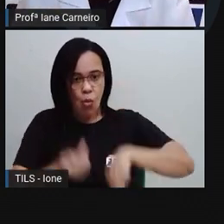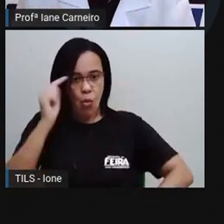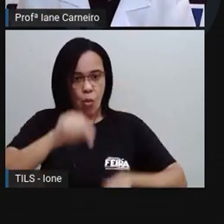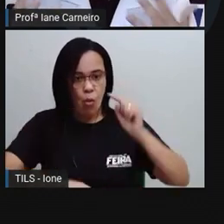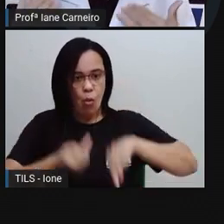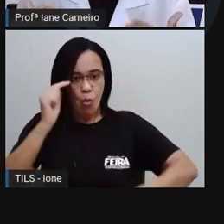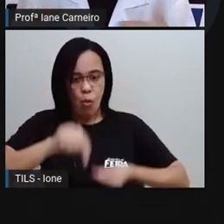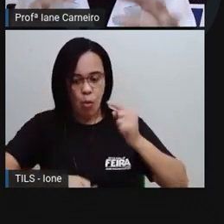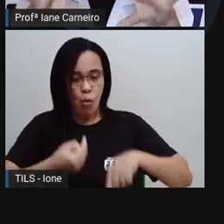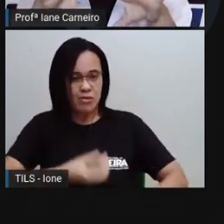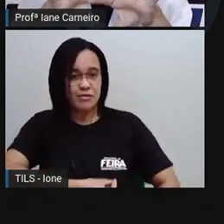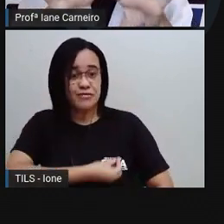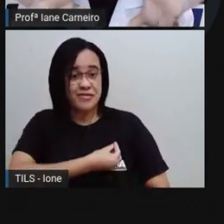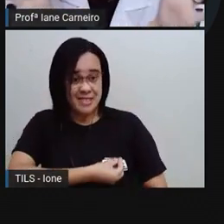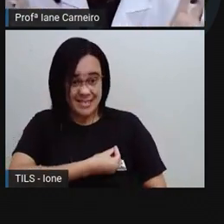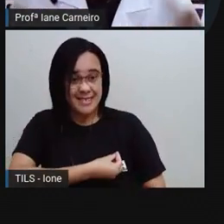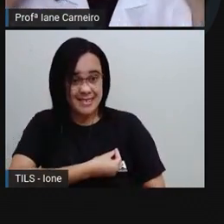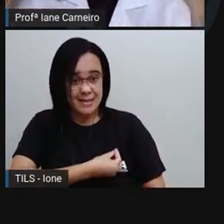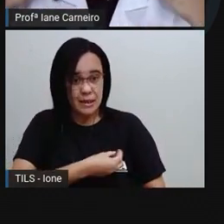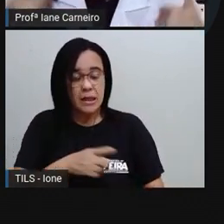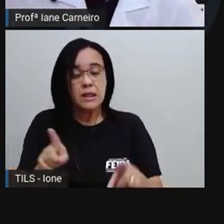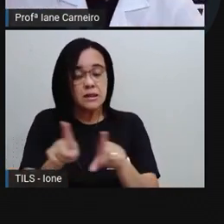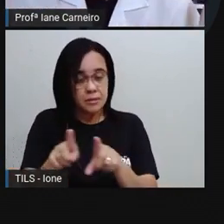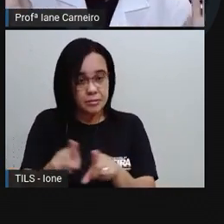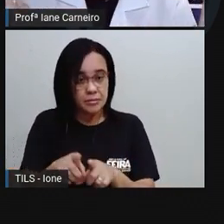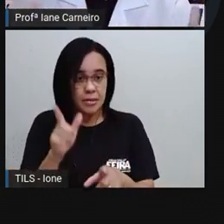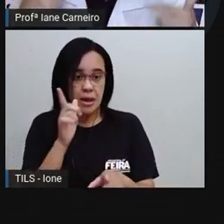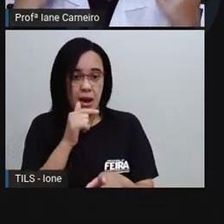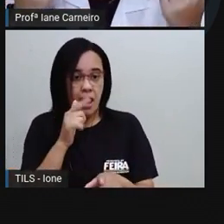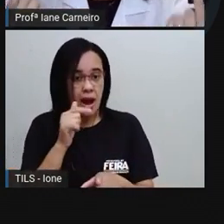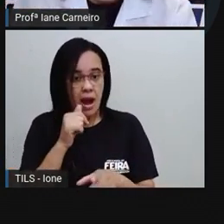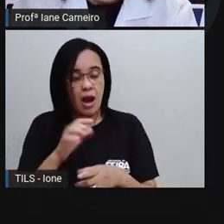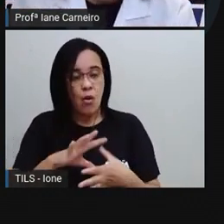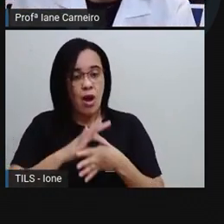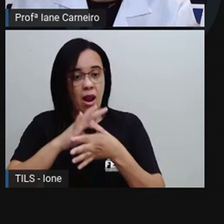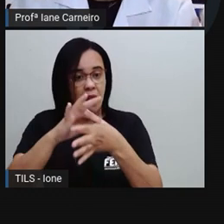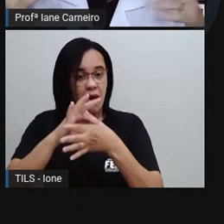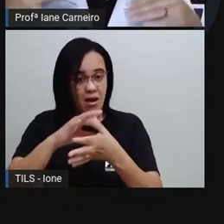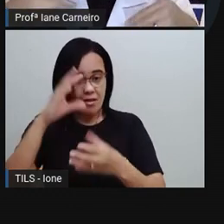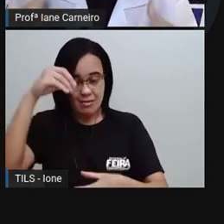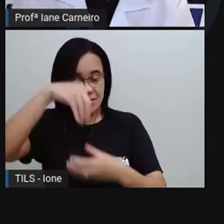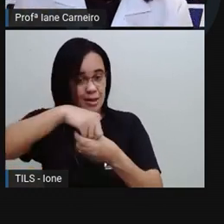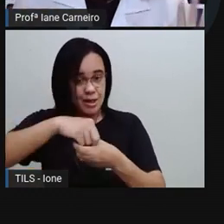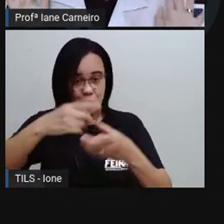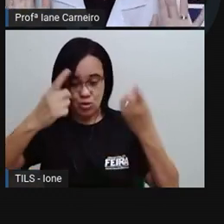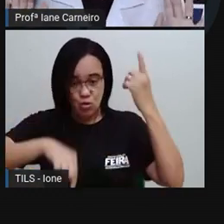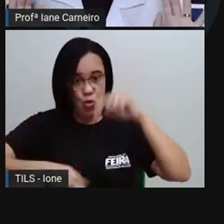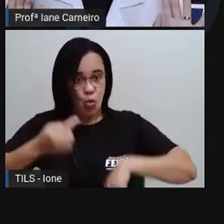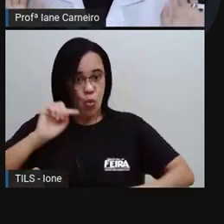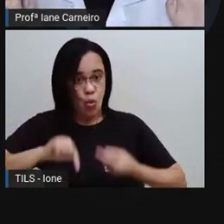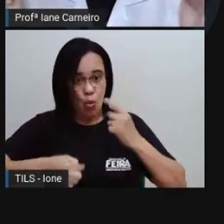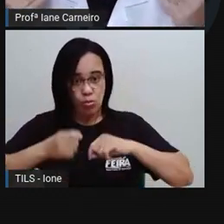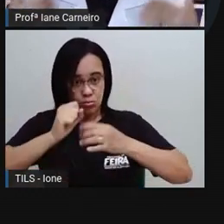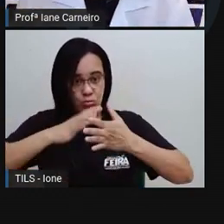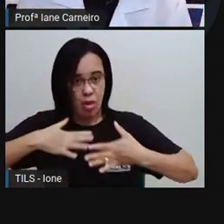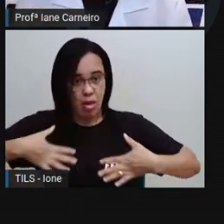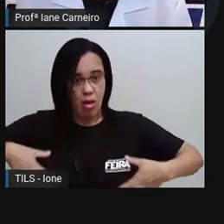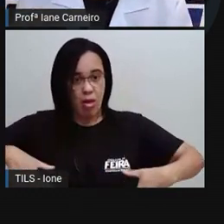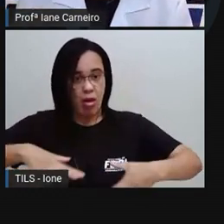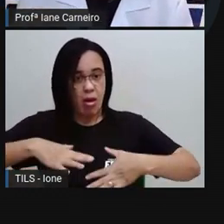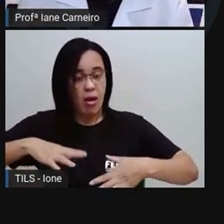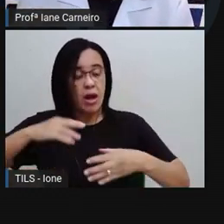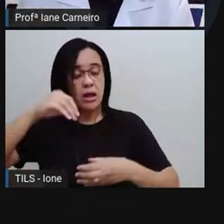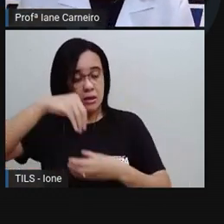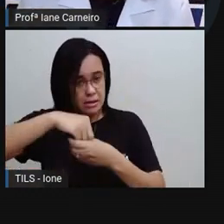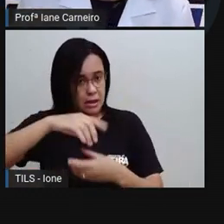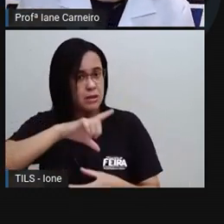a água, né, que a gente ingere, fica toda aí distribuída em nosso corpo. A gente não vê a água, mas ela está aqui presente dentro do nosso corpo.